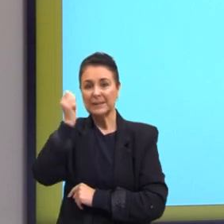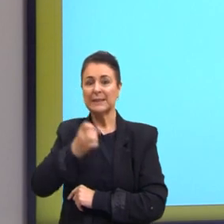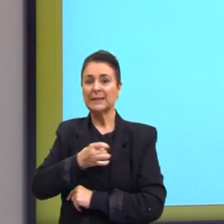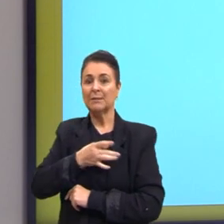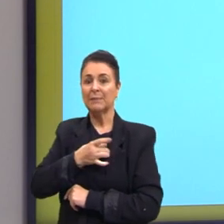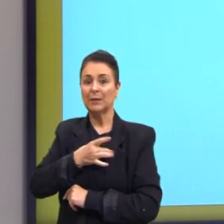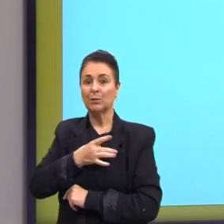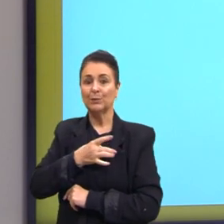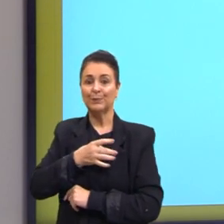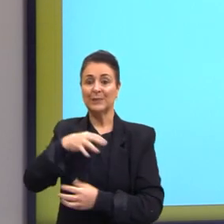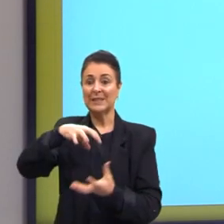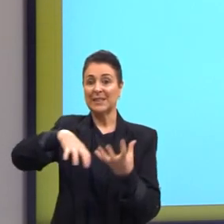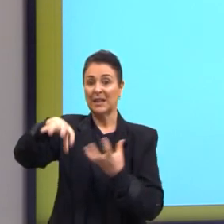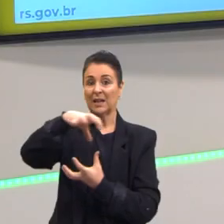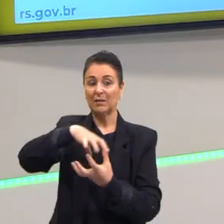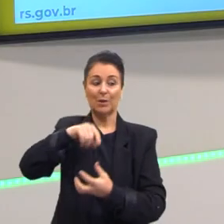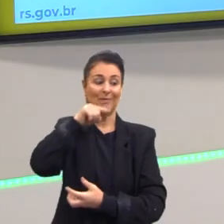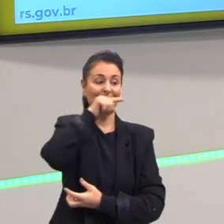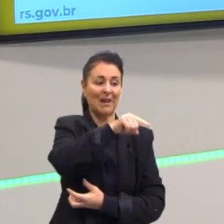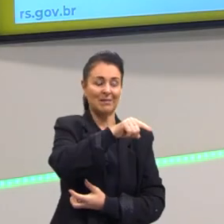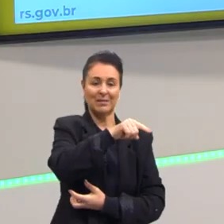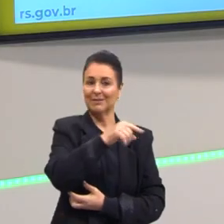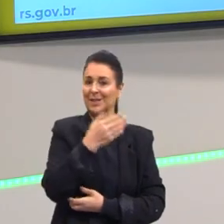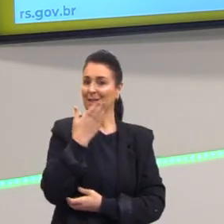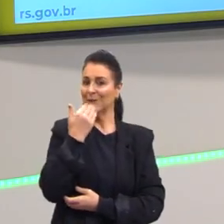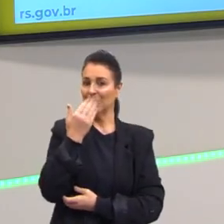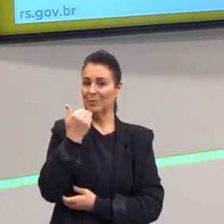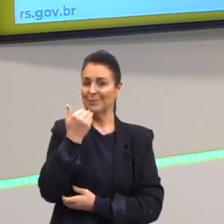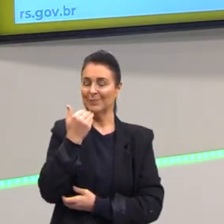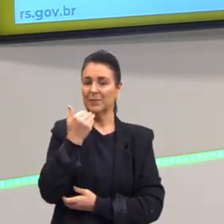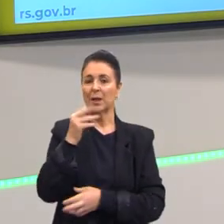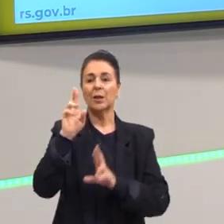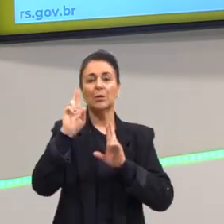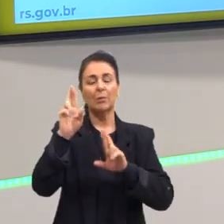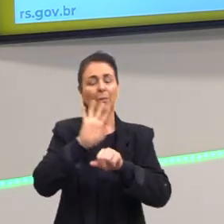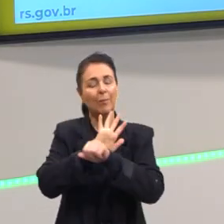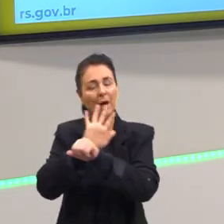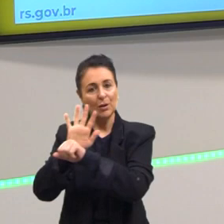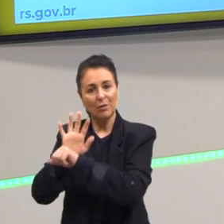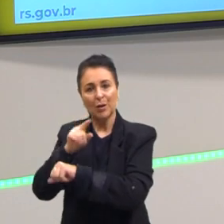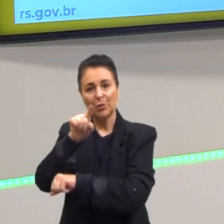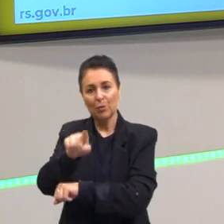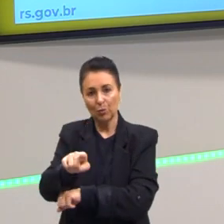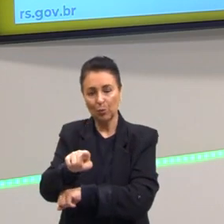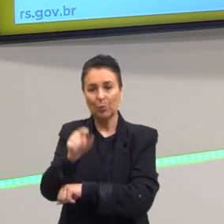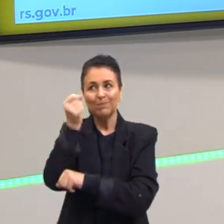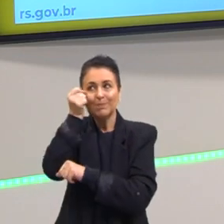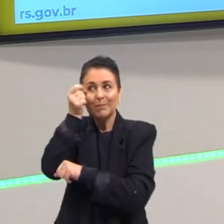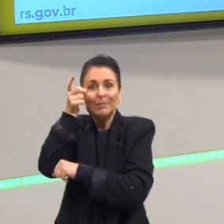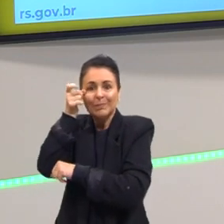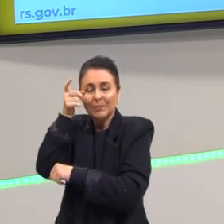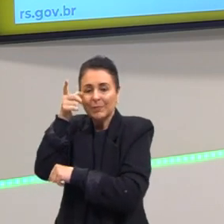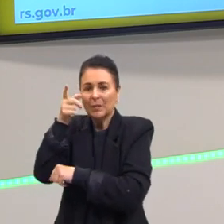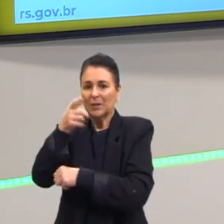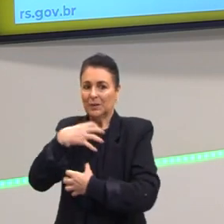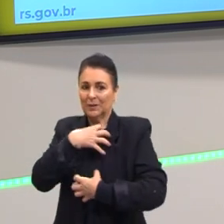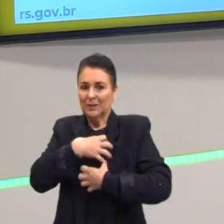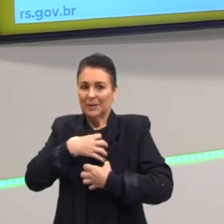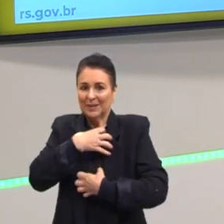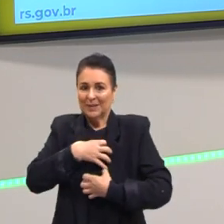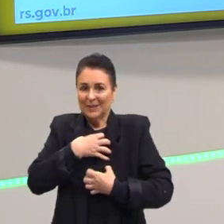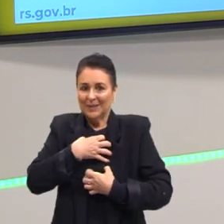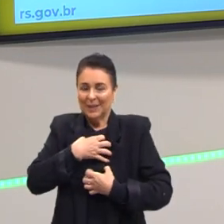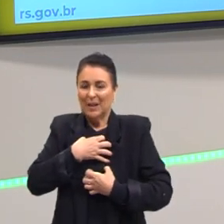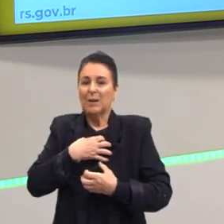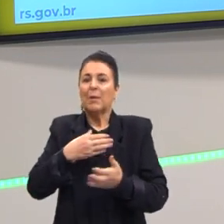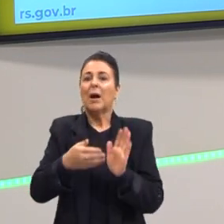revolução das que não comem. Eu espero ter contribuído com você, ter despertado em você algumas inquietações para tentar